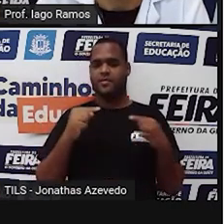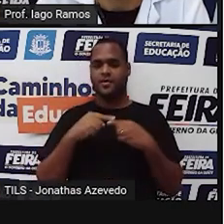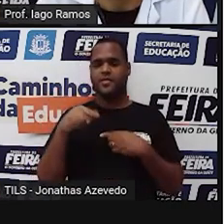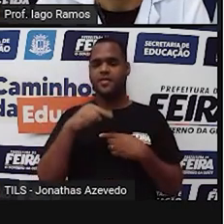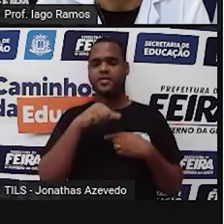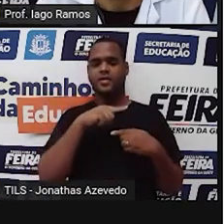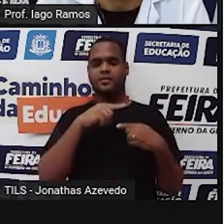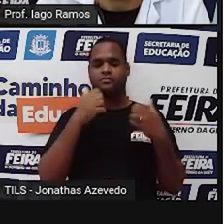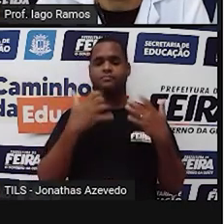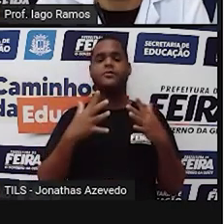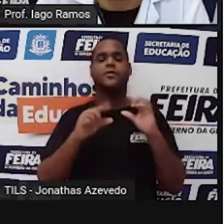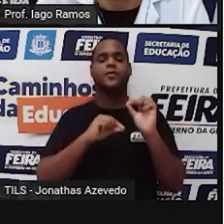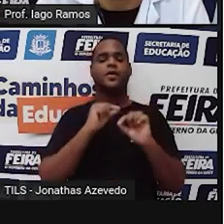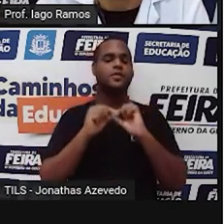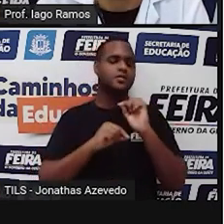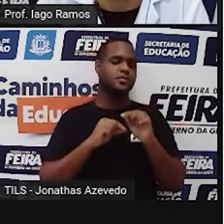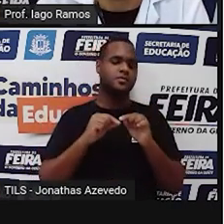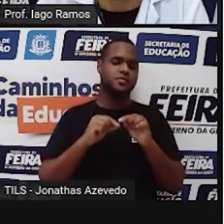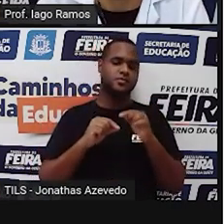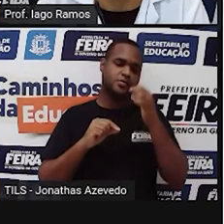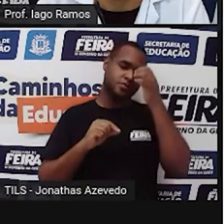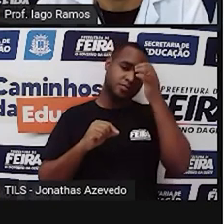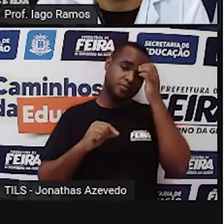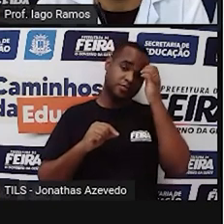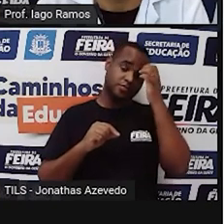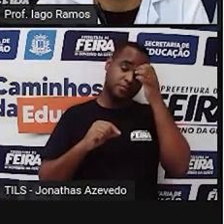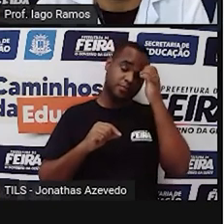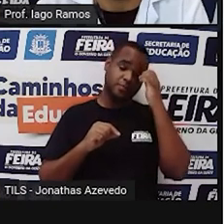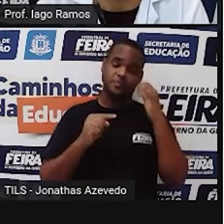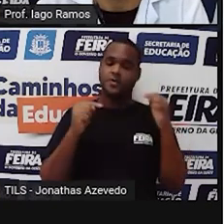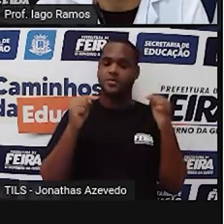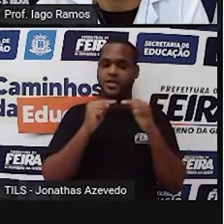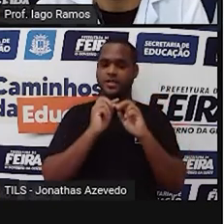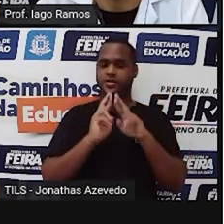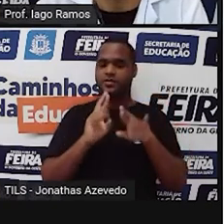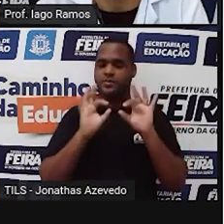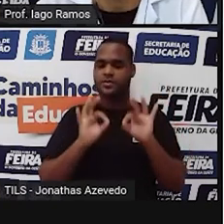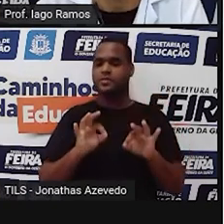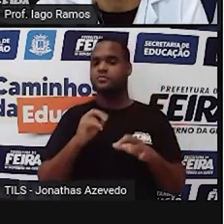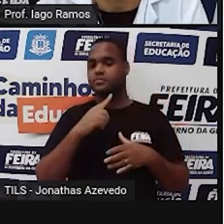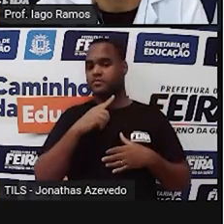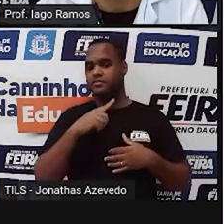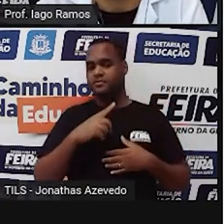aí o seguinte resultado, né?